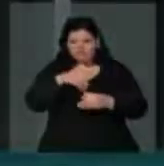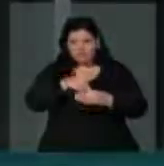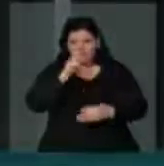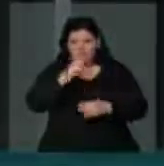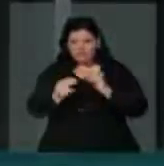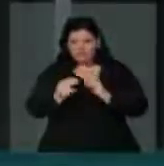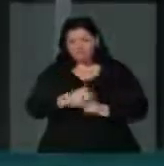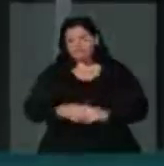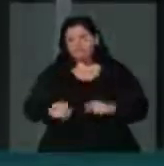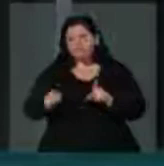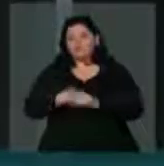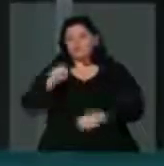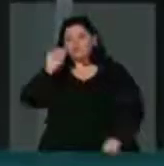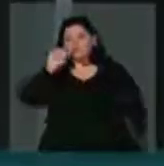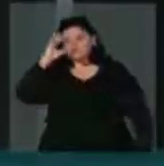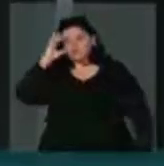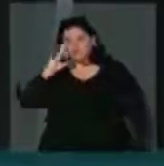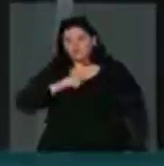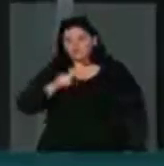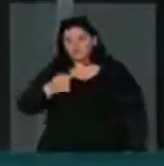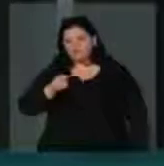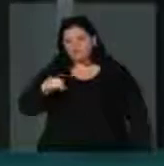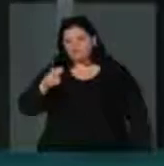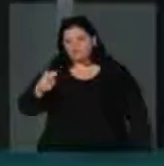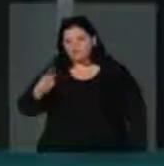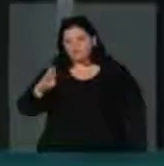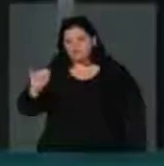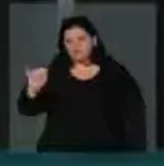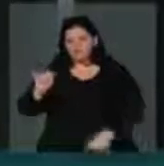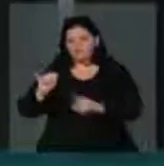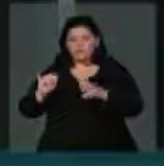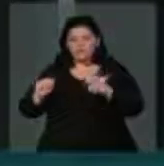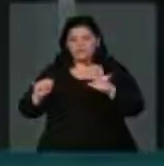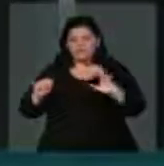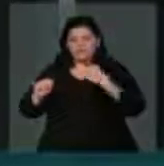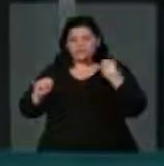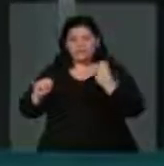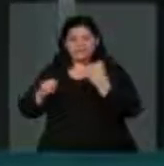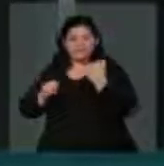e a presidente Dilma, com 7,5 bilhões da UTC.